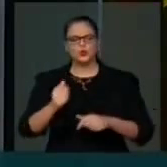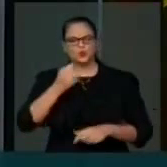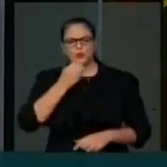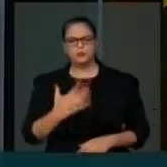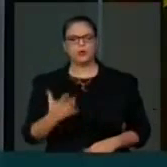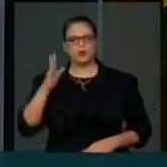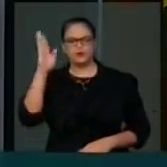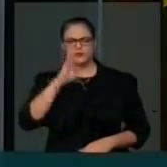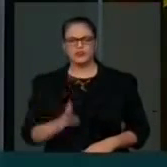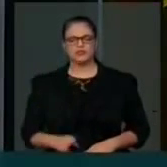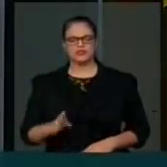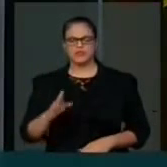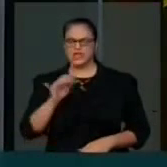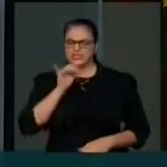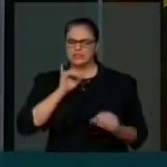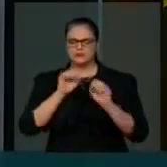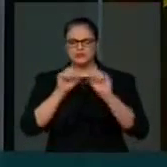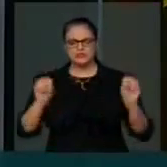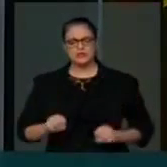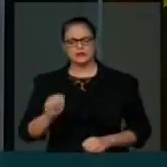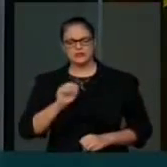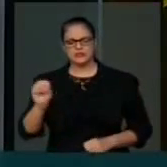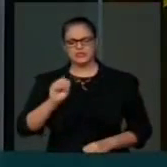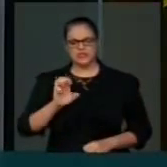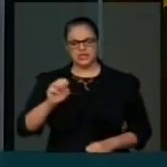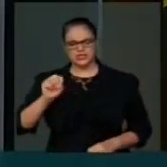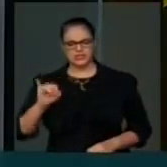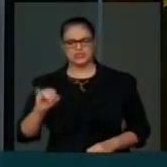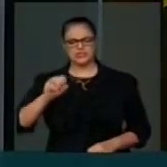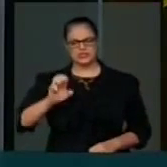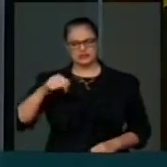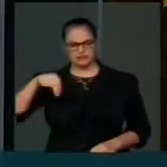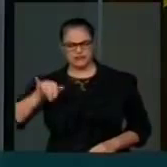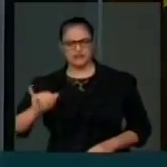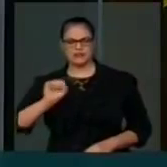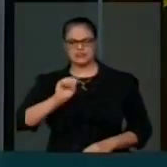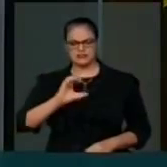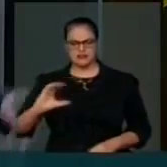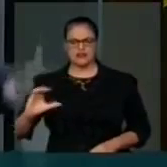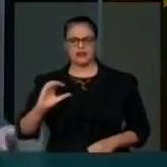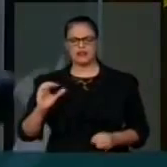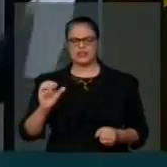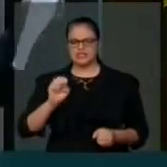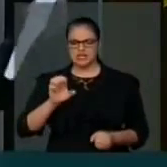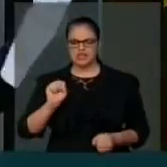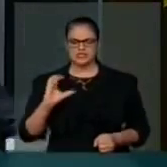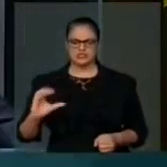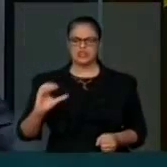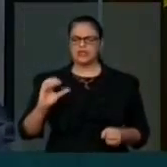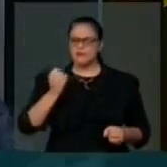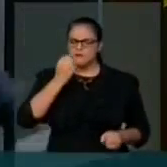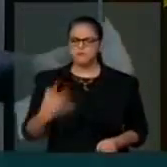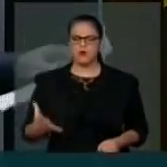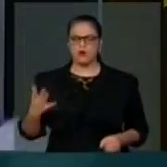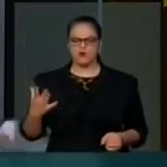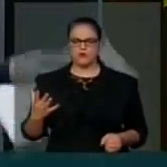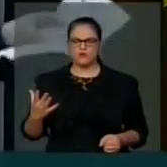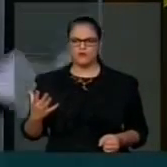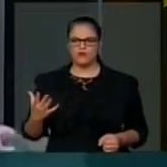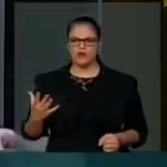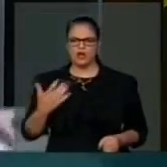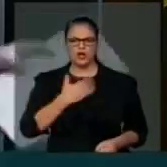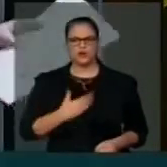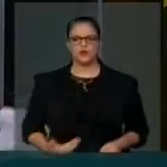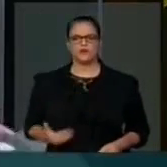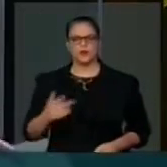como é o Sistema S, SESI, SENAI, SENAC, SESC, é uma coisa que funciona. E o governo